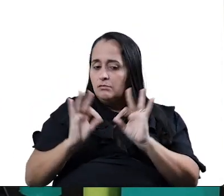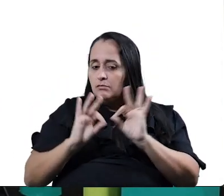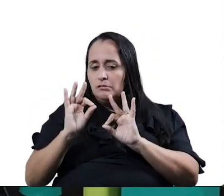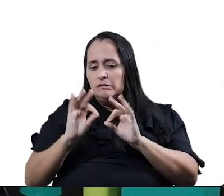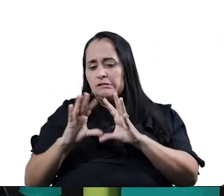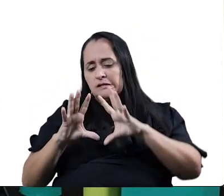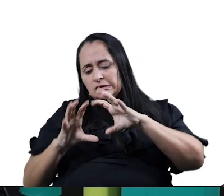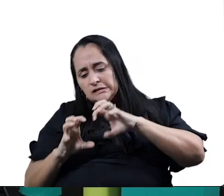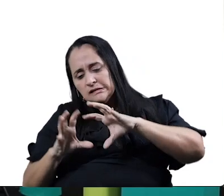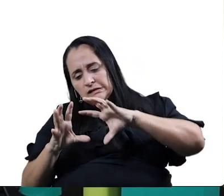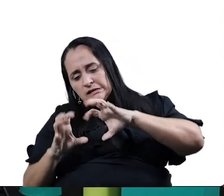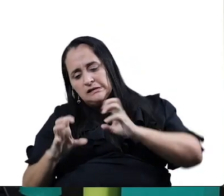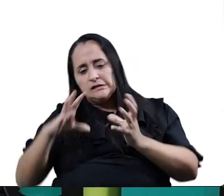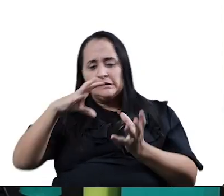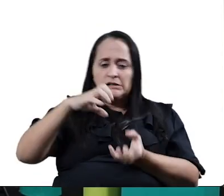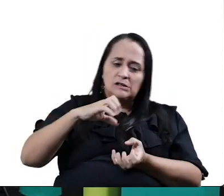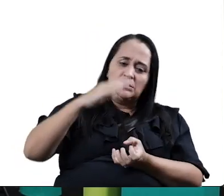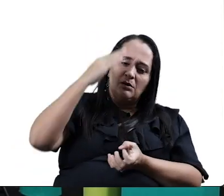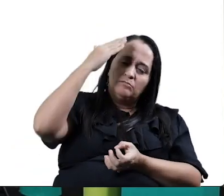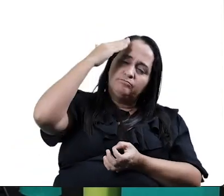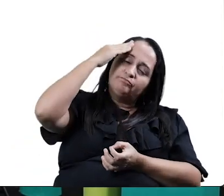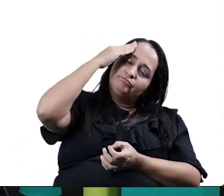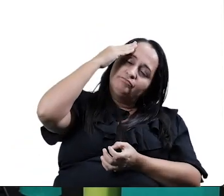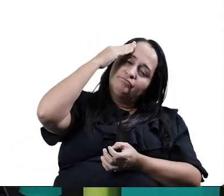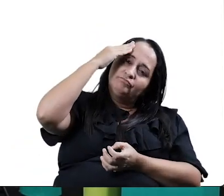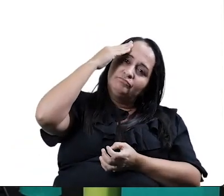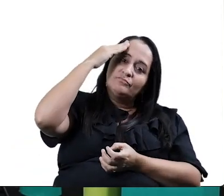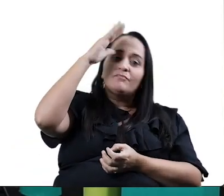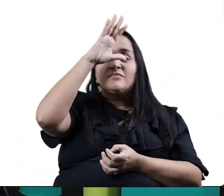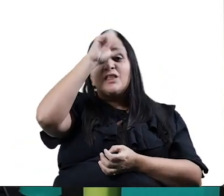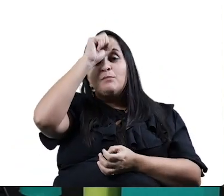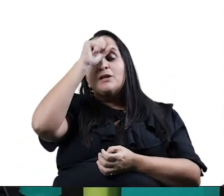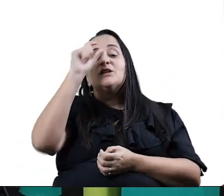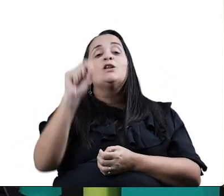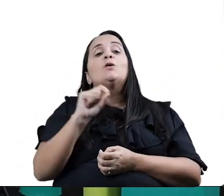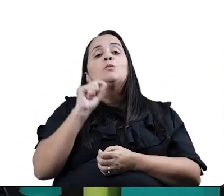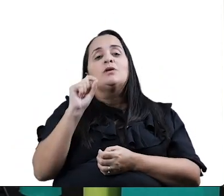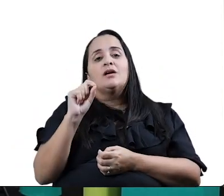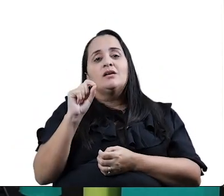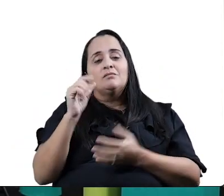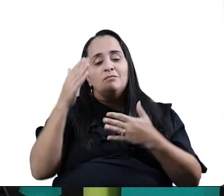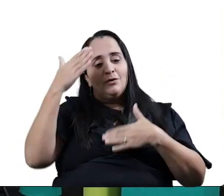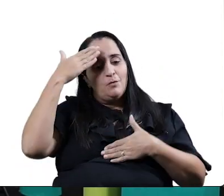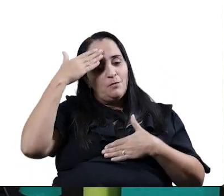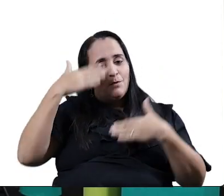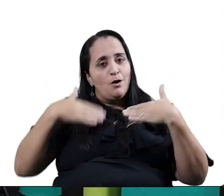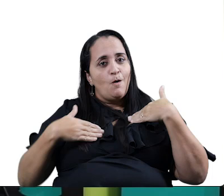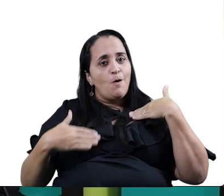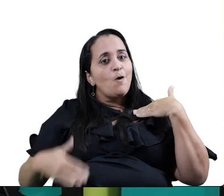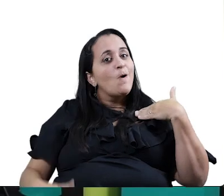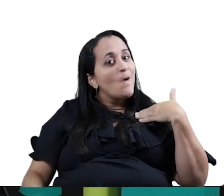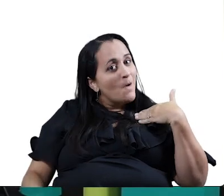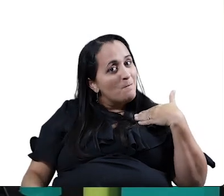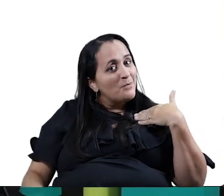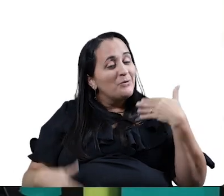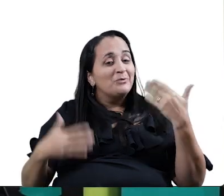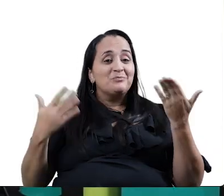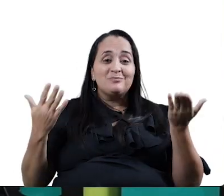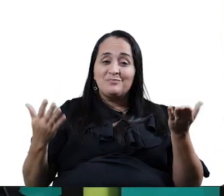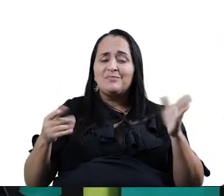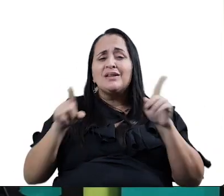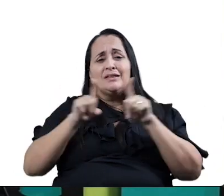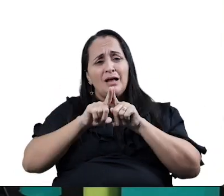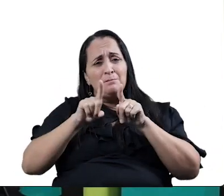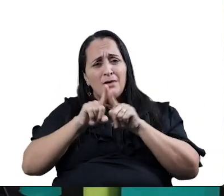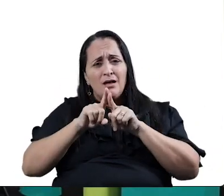Desamassa aqui, para ficar boa. Ó, aprendeu? Aprendeu o quê? Uma parte do corpo. E aprendeu também